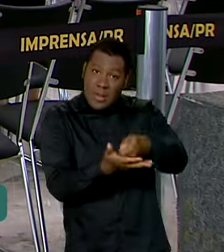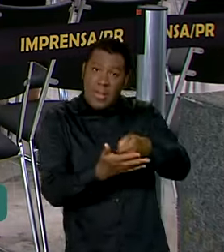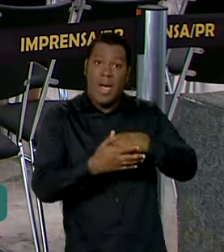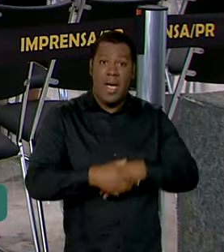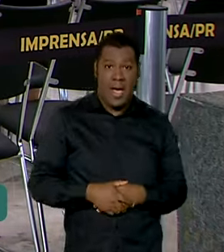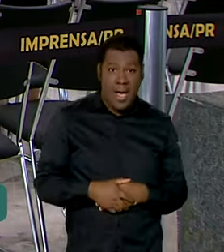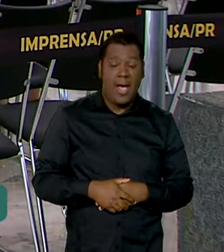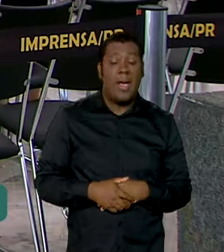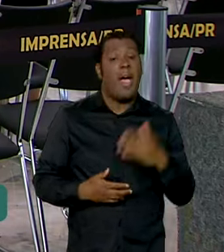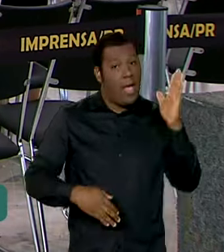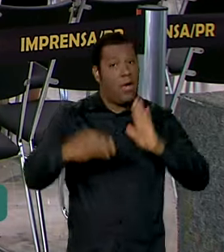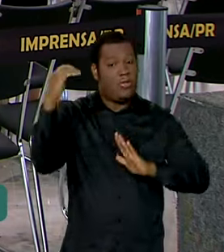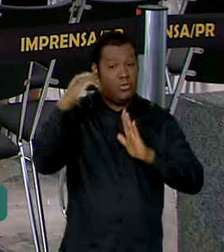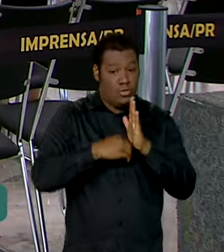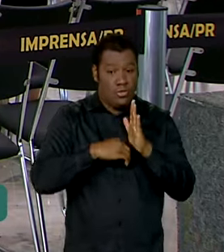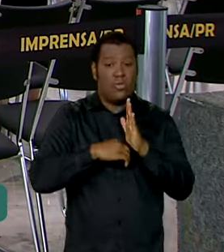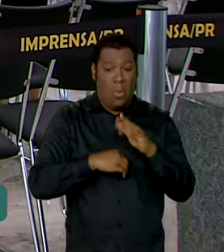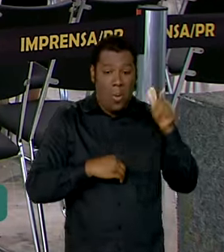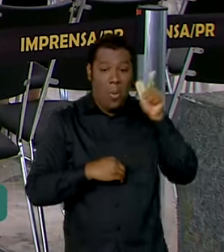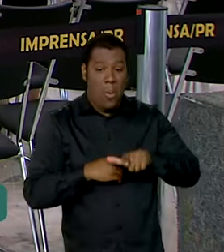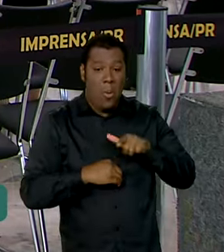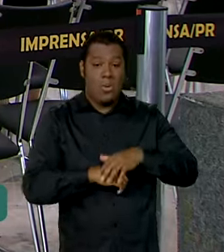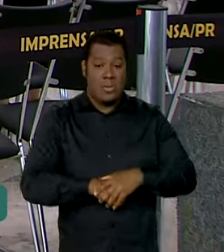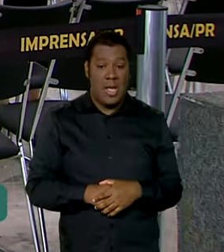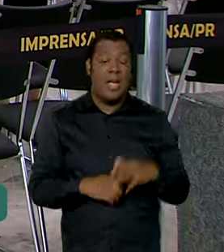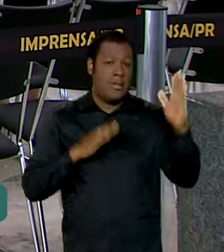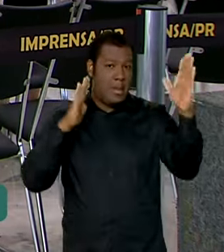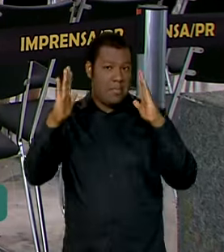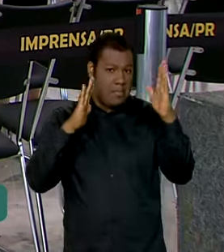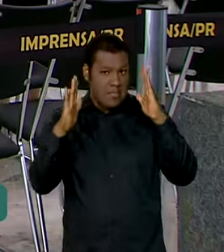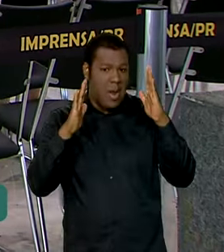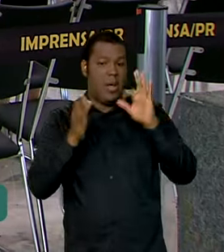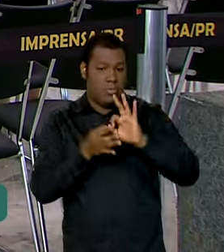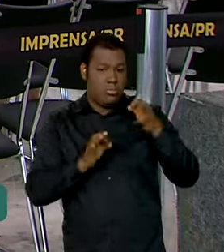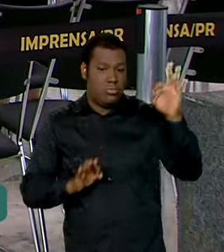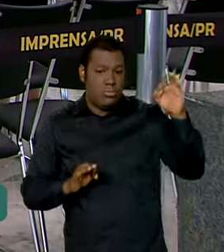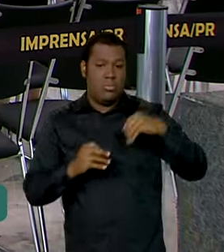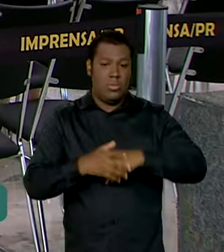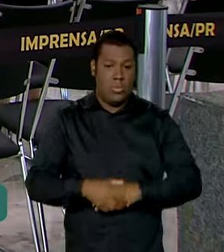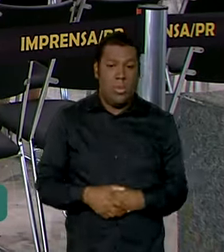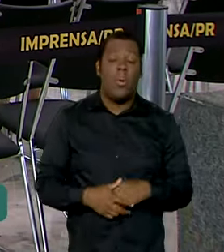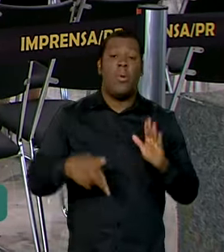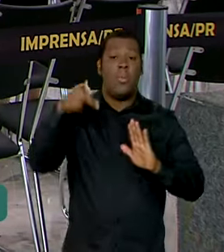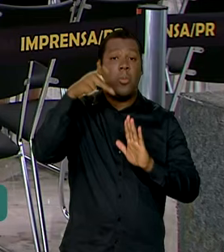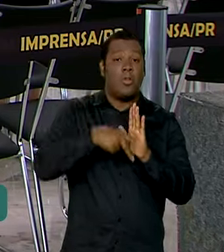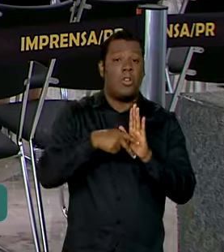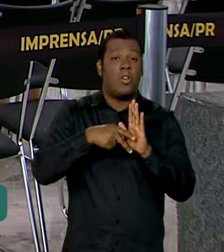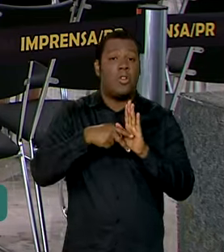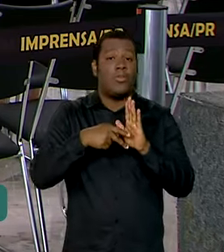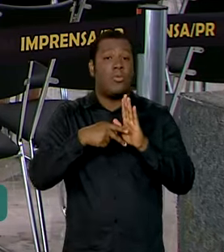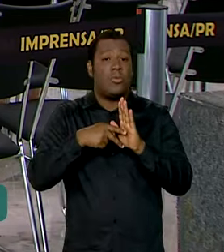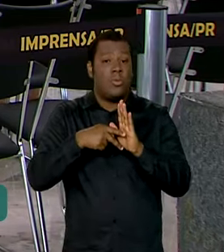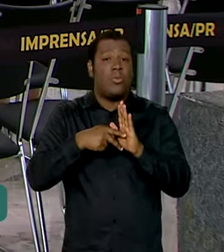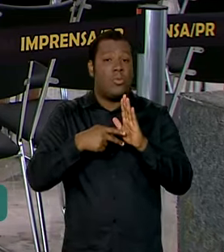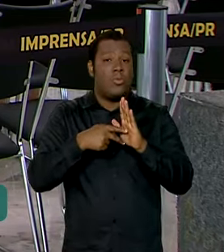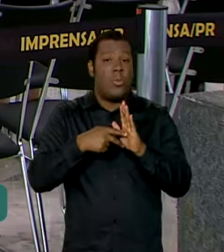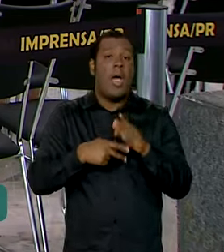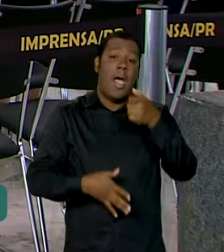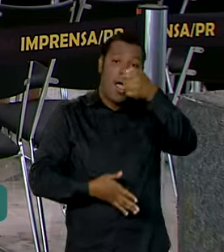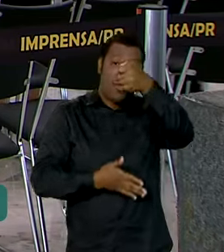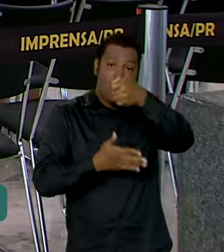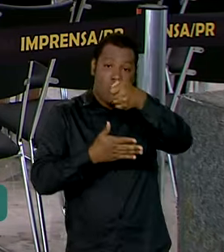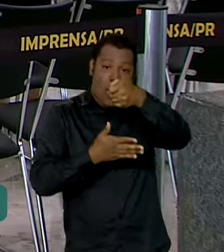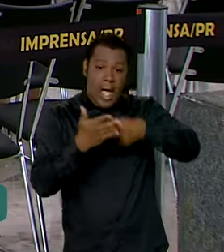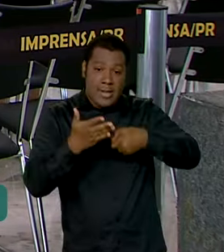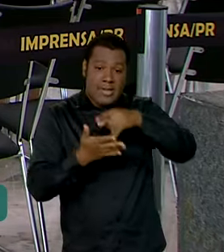prazo maior e descontos que variam de 40% a 90%. O programa entra em vigor logo após a assinatura da medida